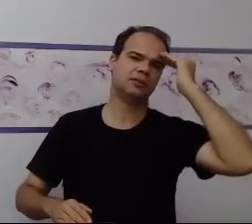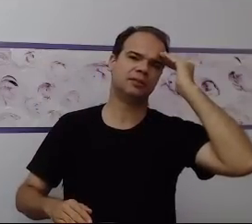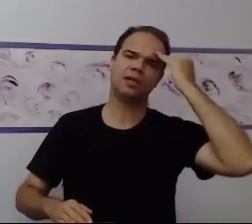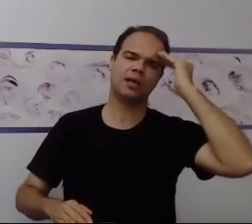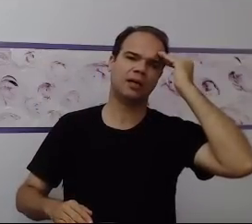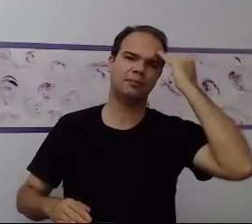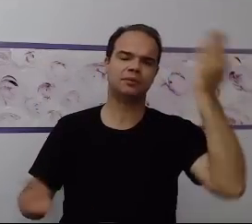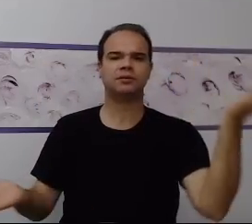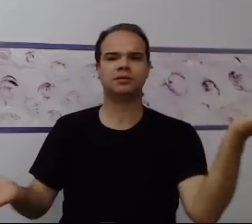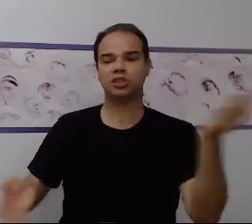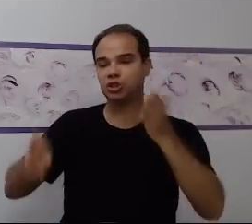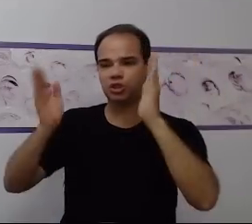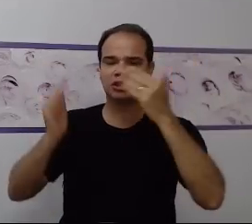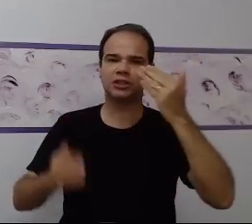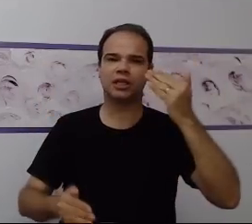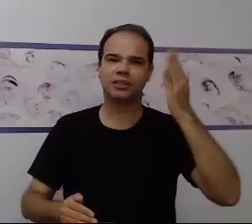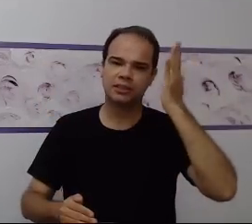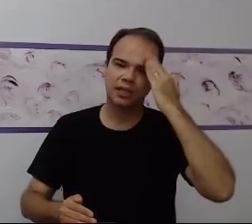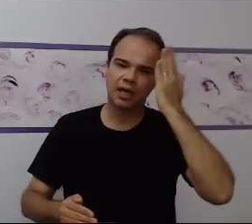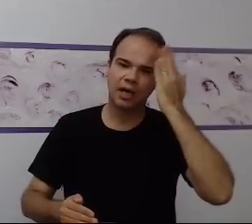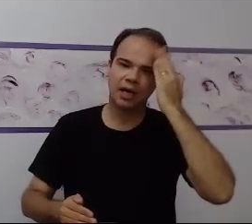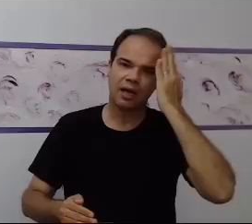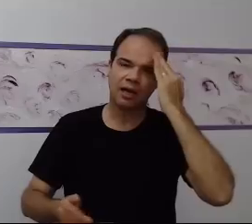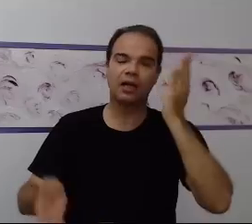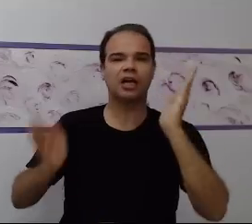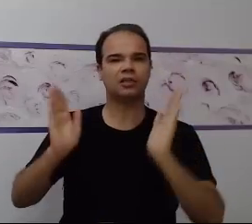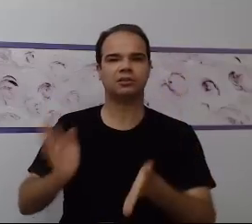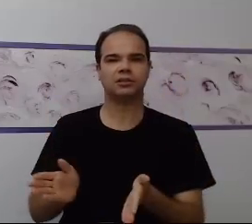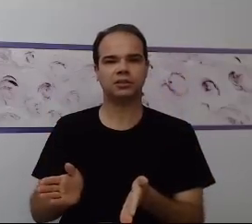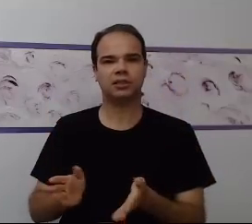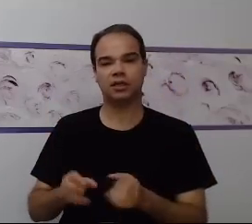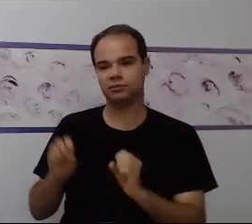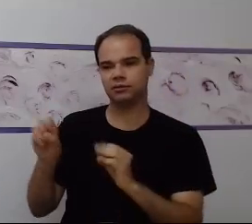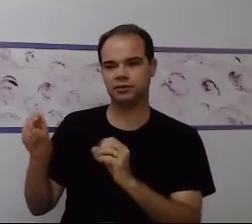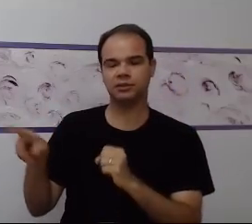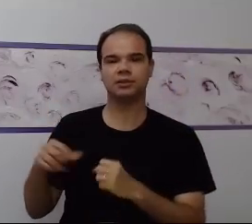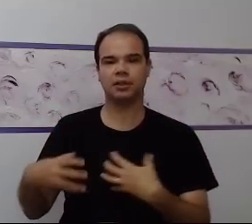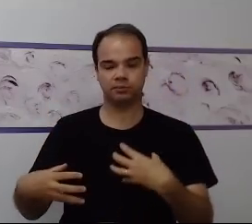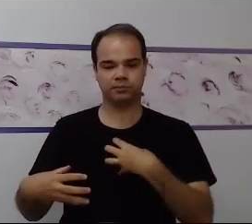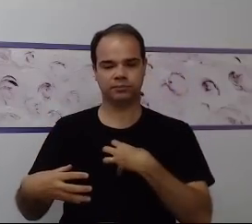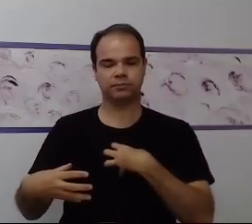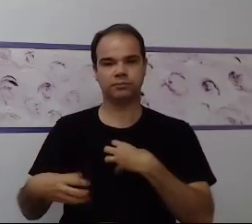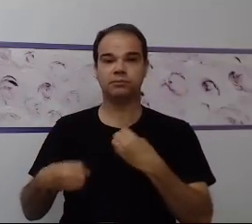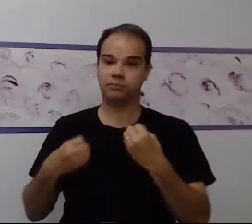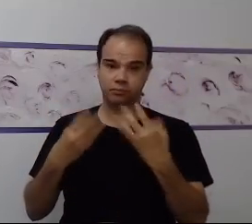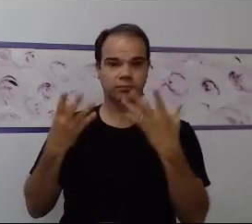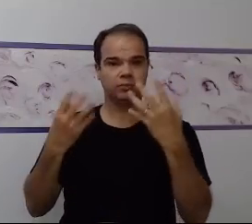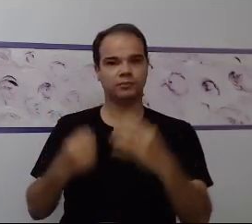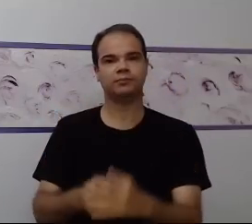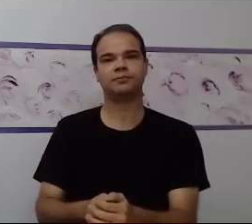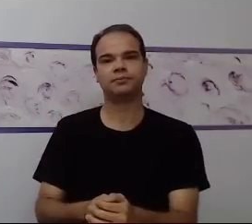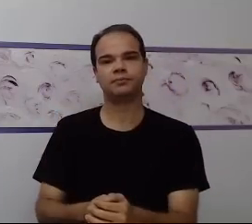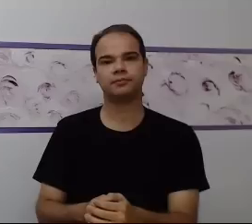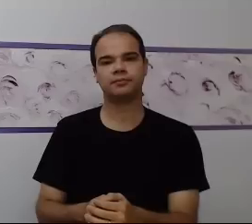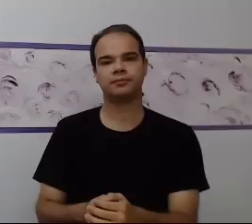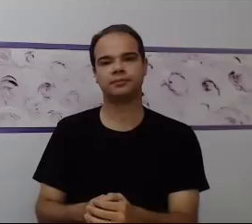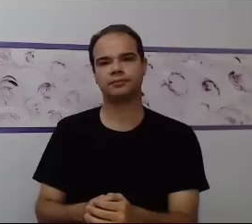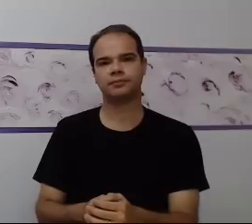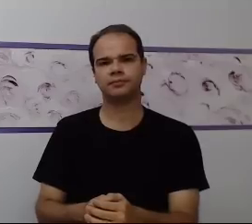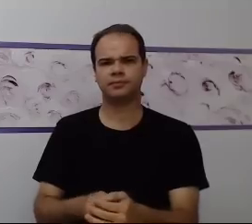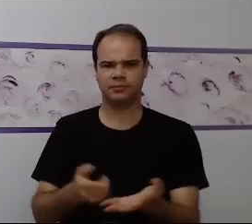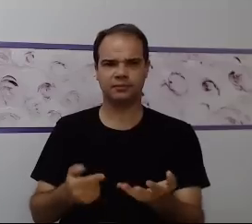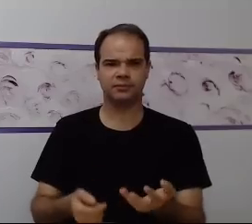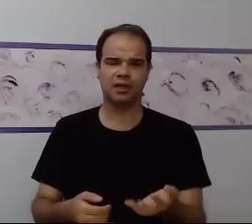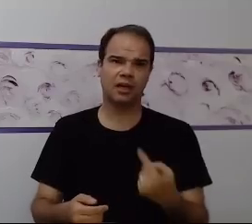habilidades que se deseja desenvolver. e habilidade, por exemplo, dentro do estereótipo, de repente, é uma habilidade que eu quero desenvolver. Não está